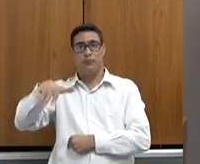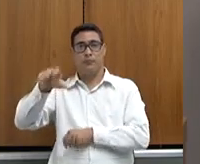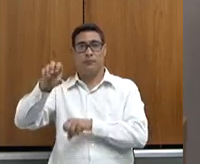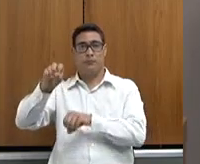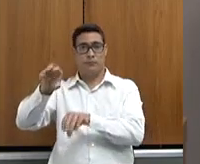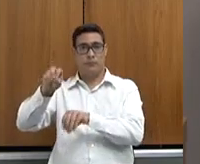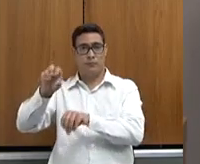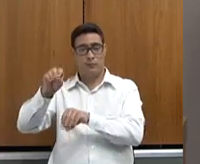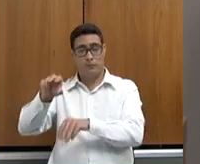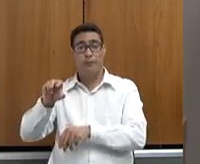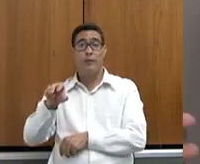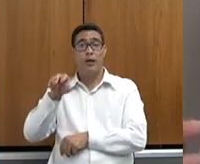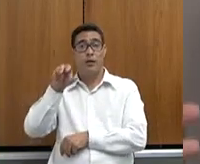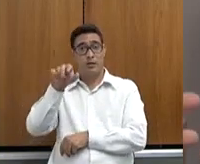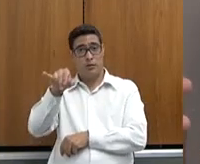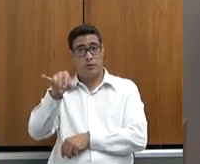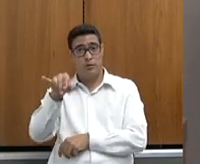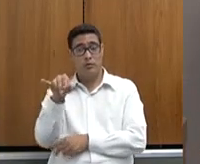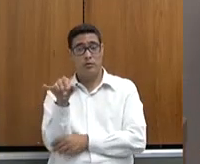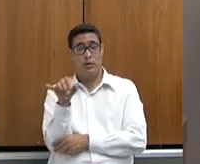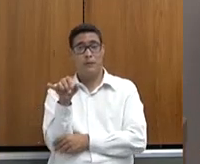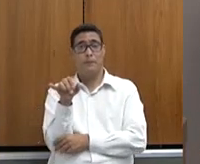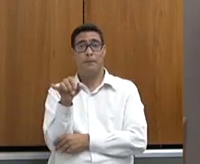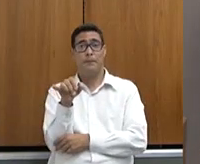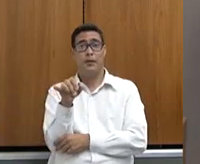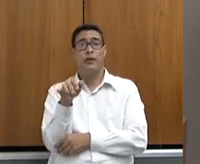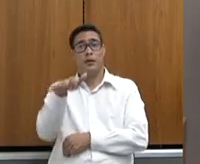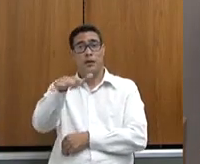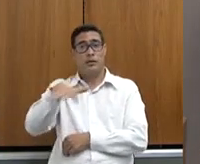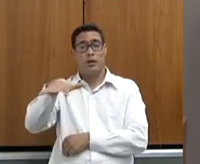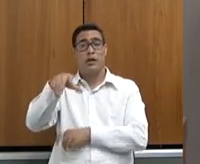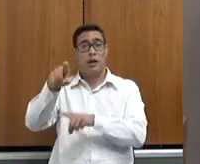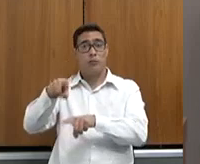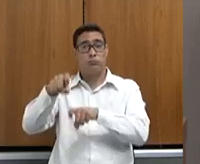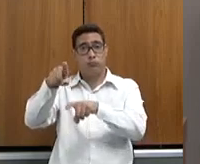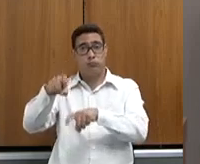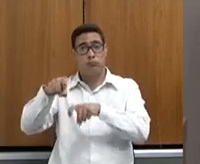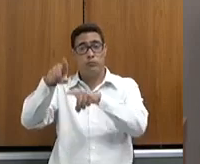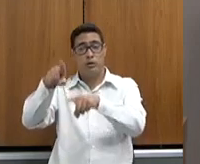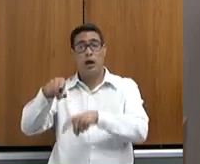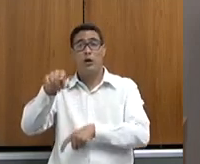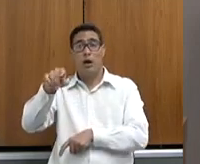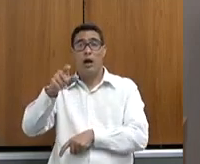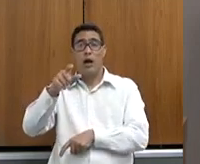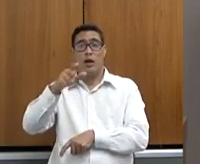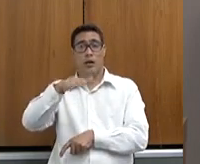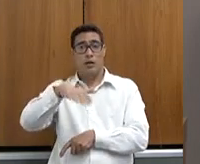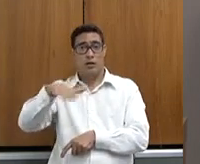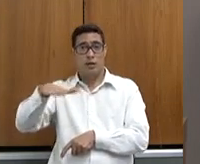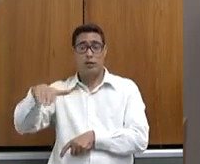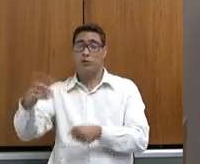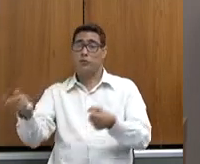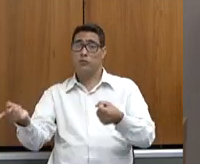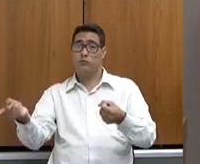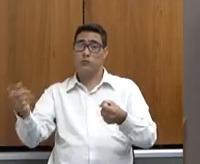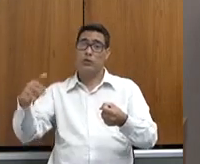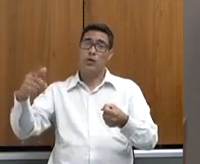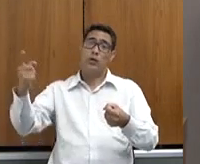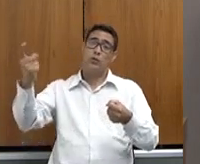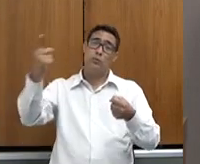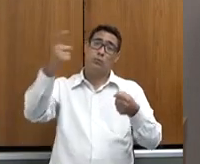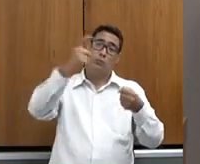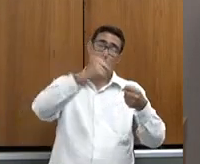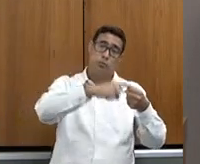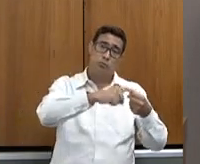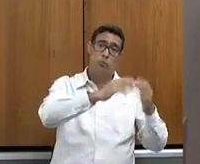que se você pegar lá na área rural a criança, para ela poder chegar em casa e começar a mudar a cabeça